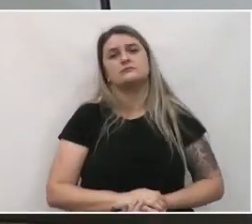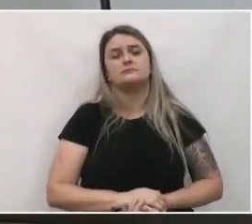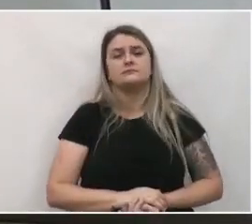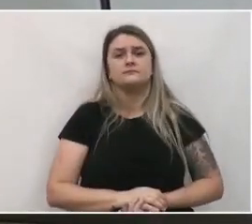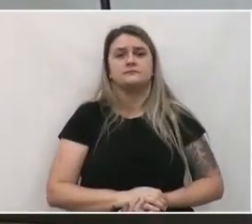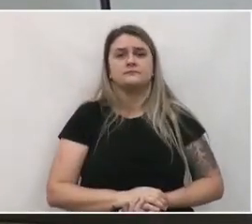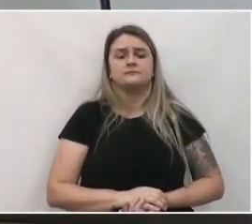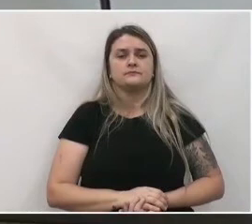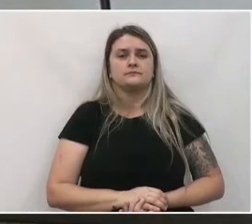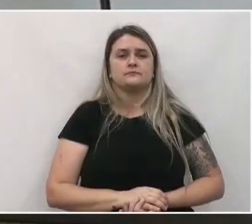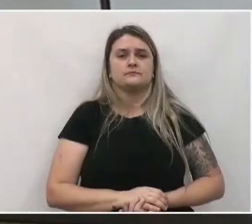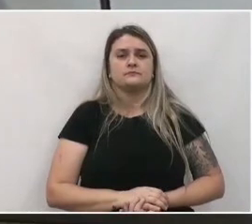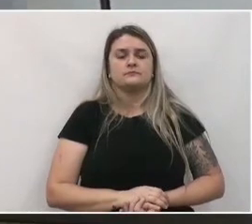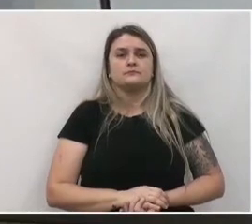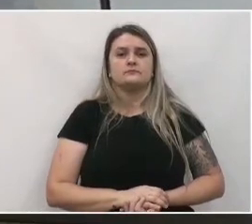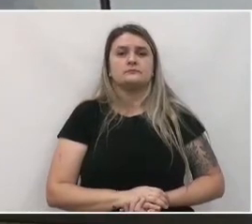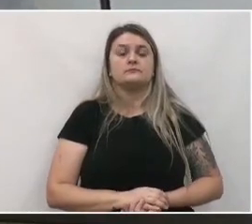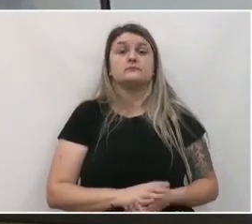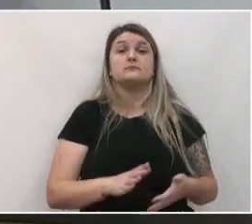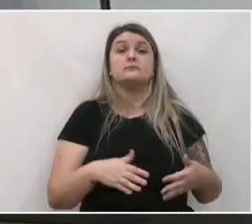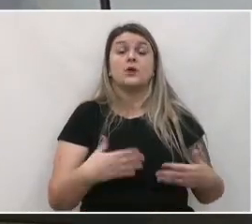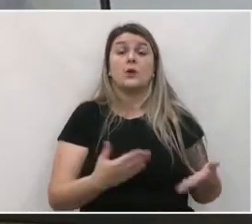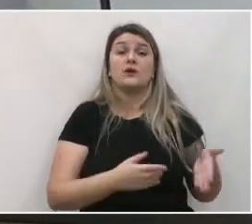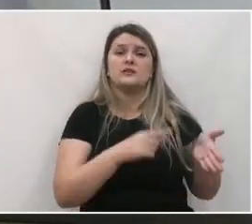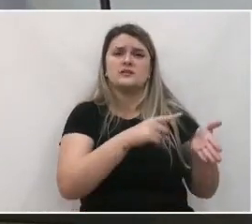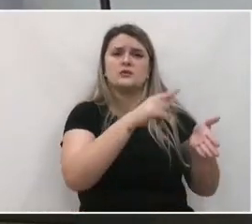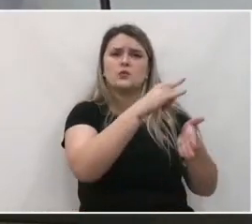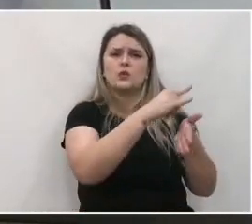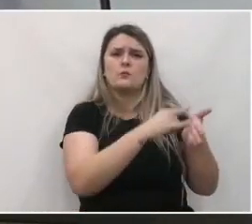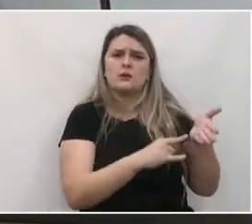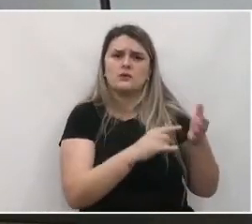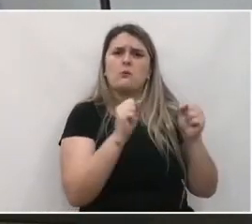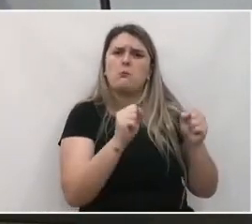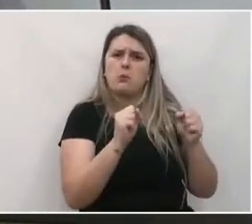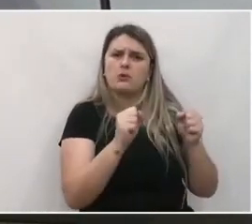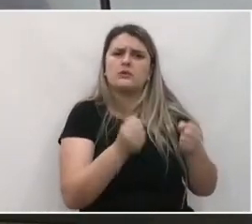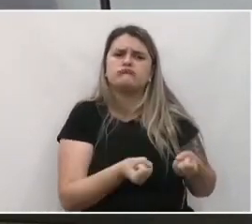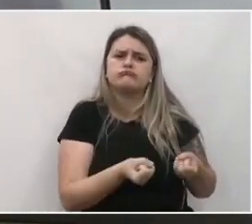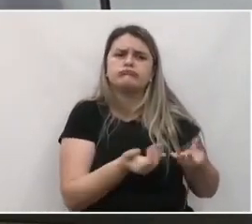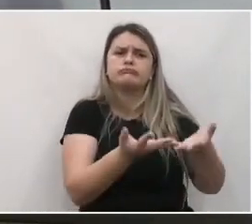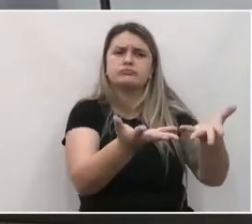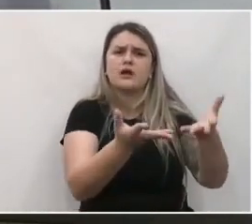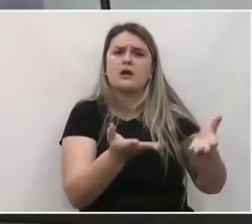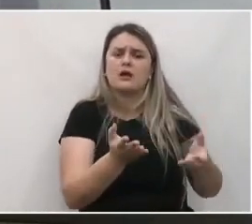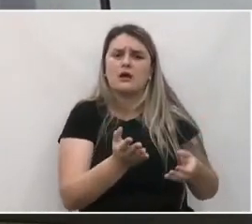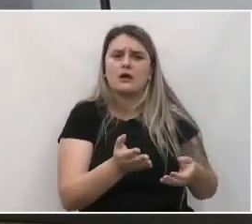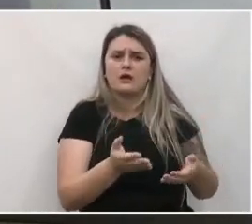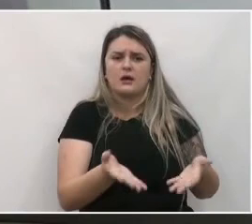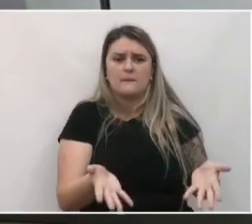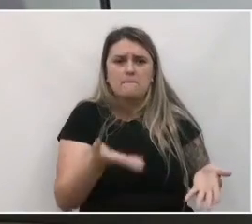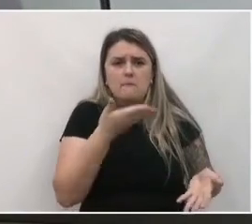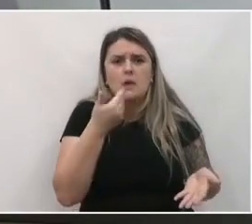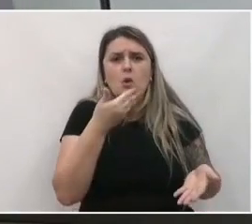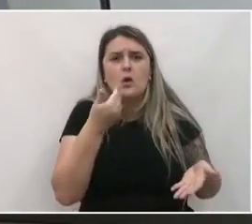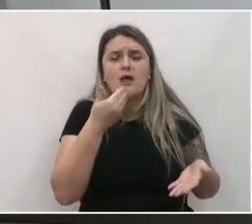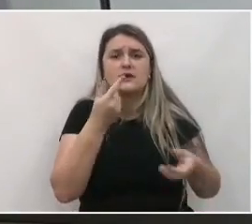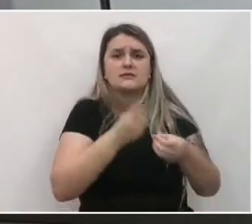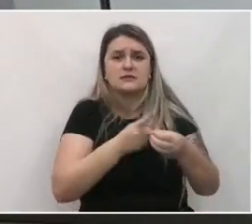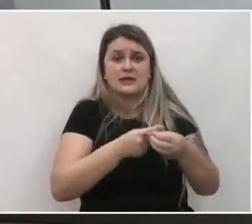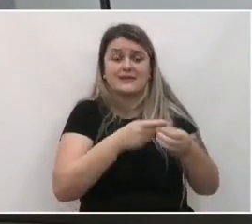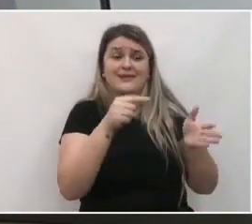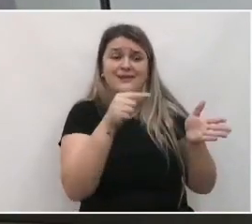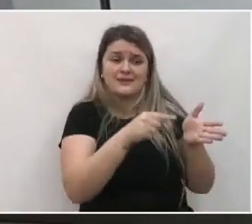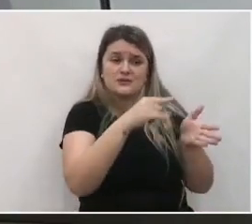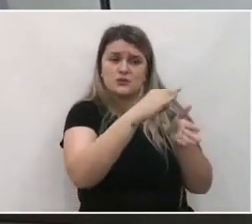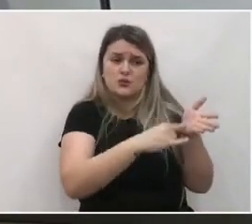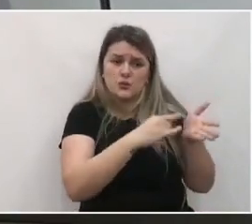De que maneira o Plano Diretor pode, então, contribuir, colaborar com a cidade? O Plano Diretor ordena o